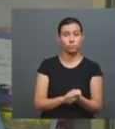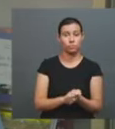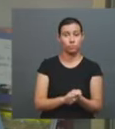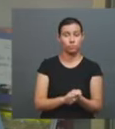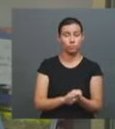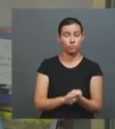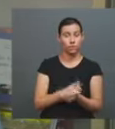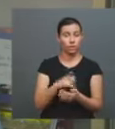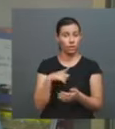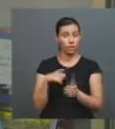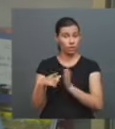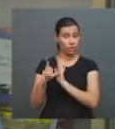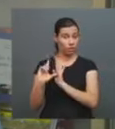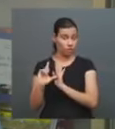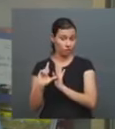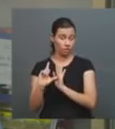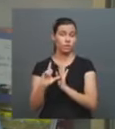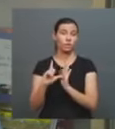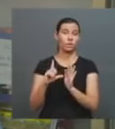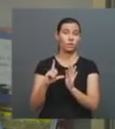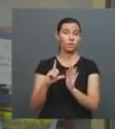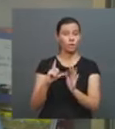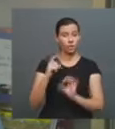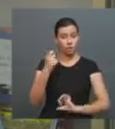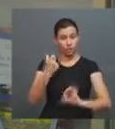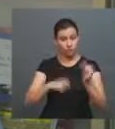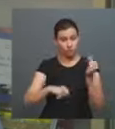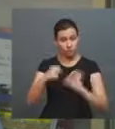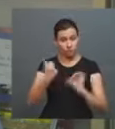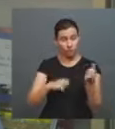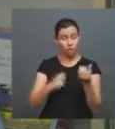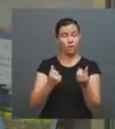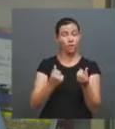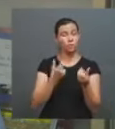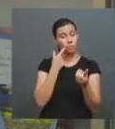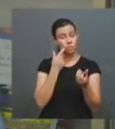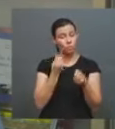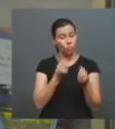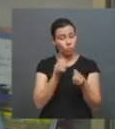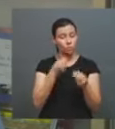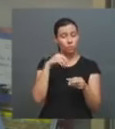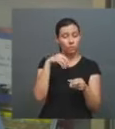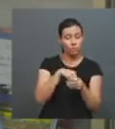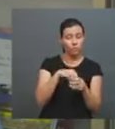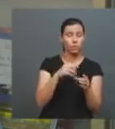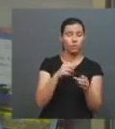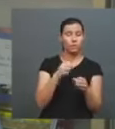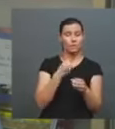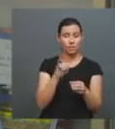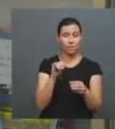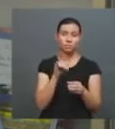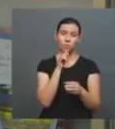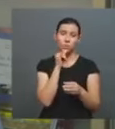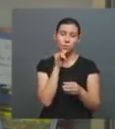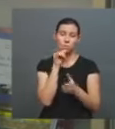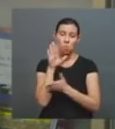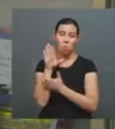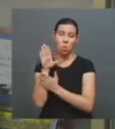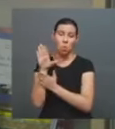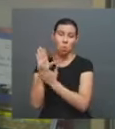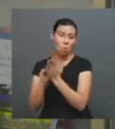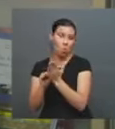rigoroso, de tanto as fontes que vão ser checadas, a gente passa por processo antiplágio, por pareceristas